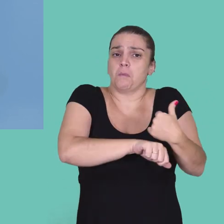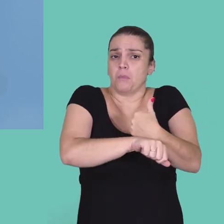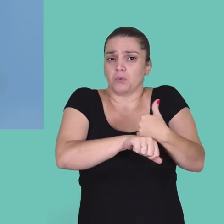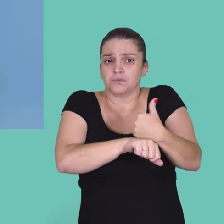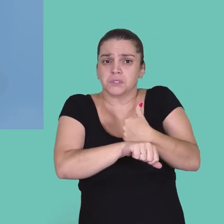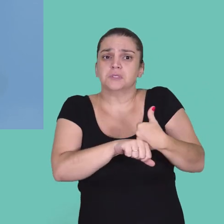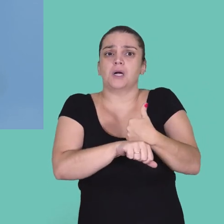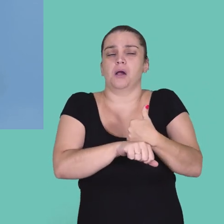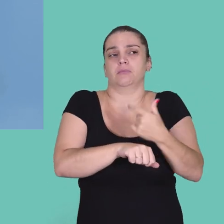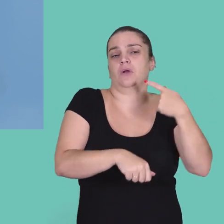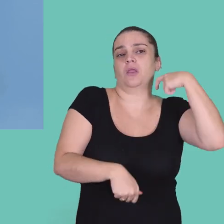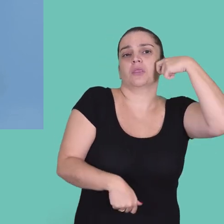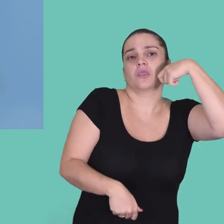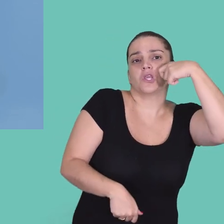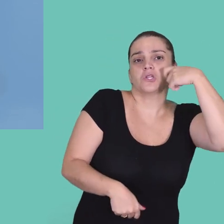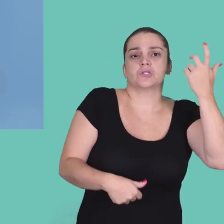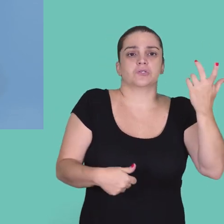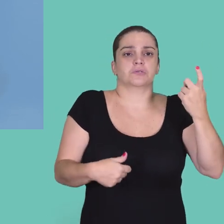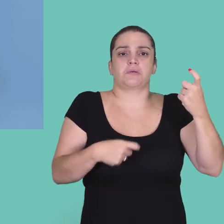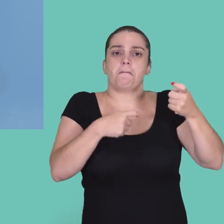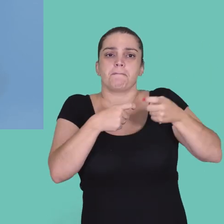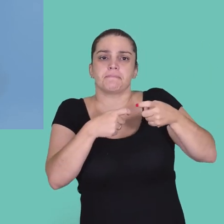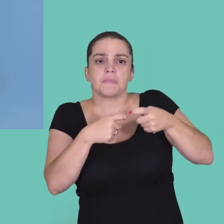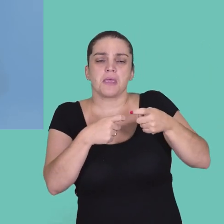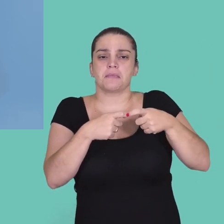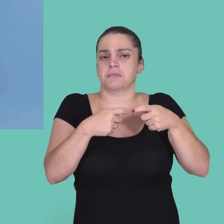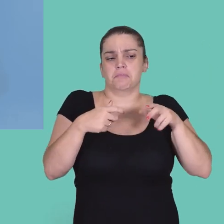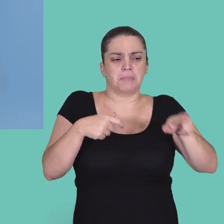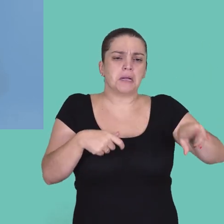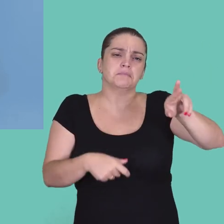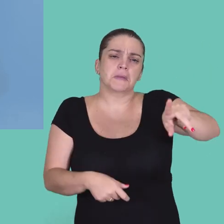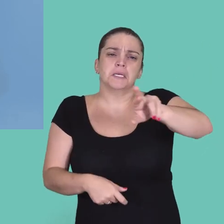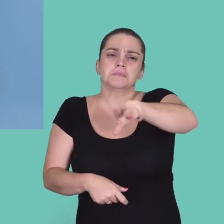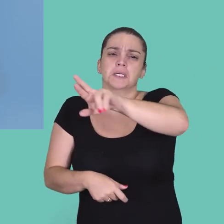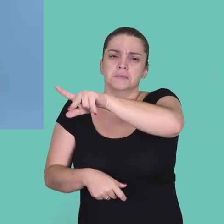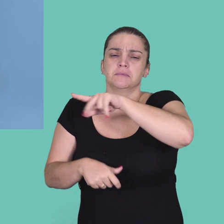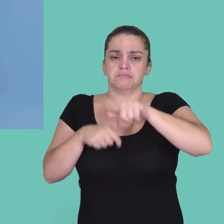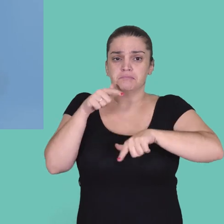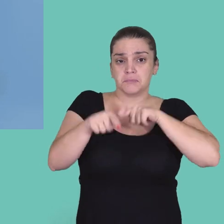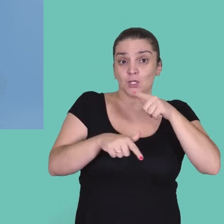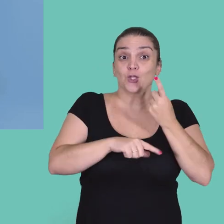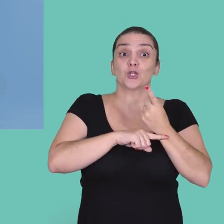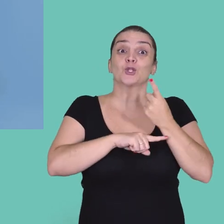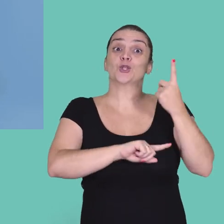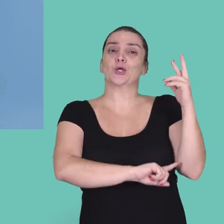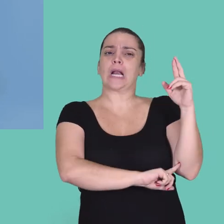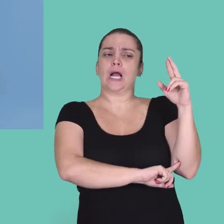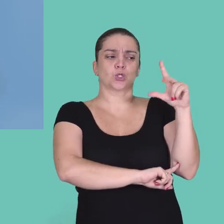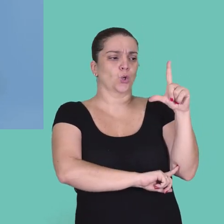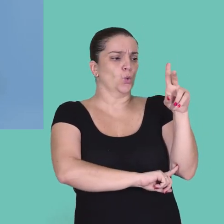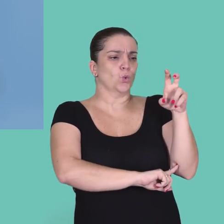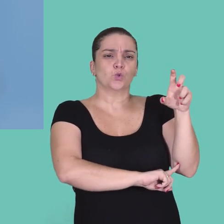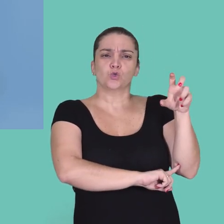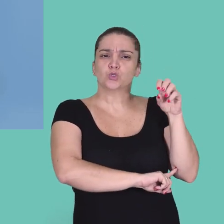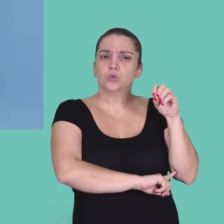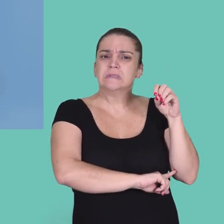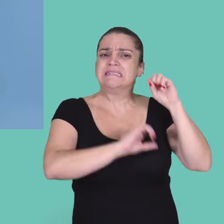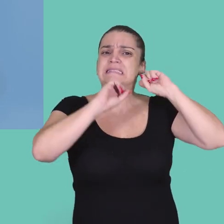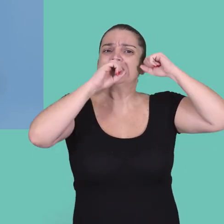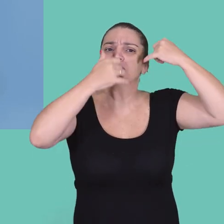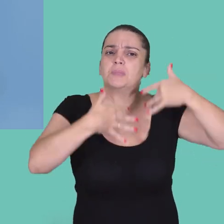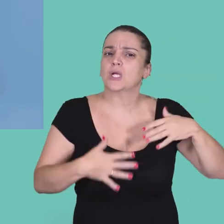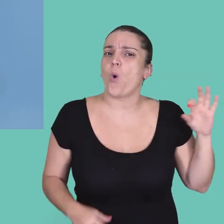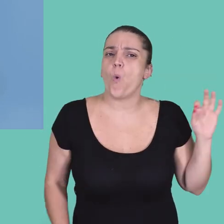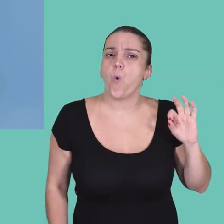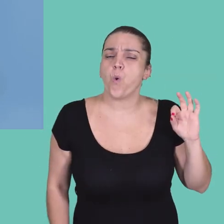carreira, tinha uma carreira, fazia odontologia, medicina, trabalhava na Bolsa de Valores ou fazia doutorado em luxo e ninguém